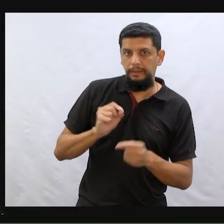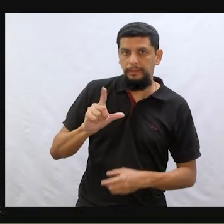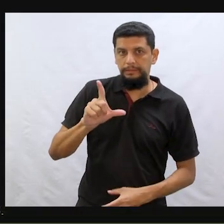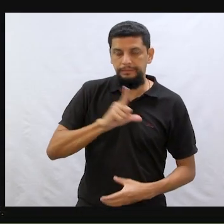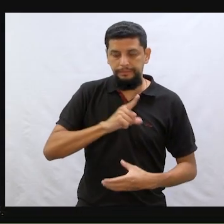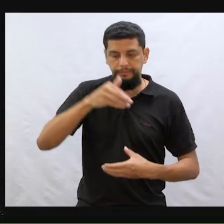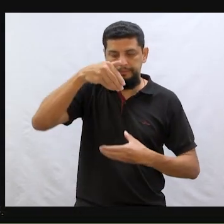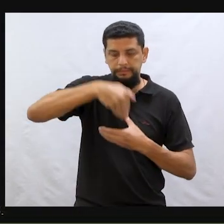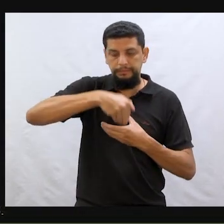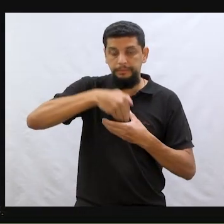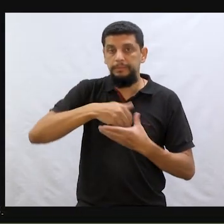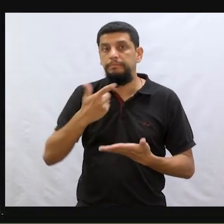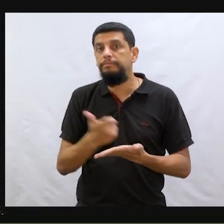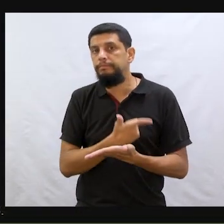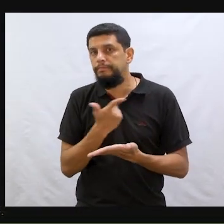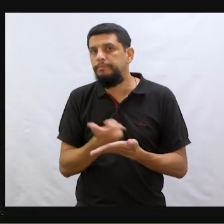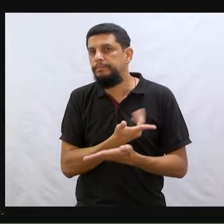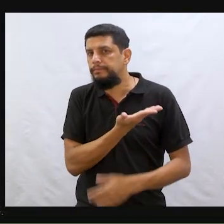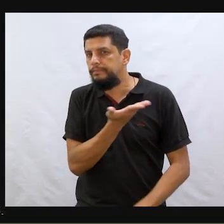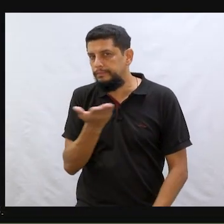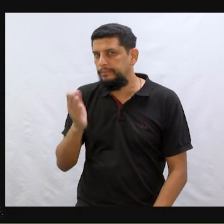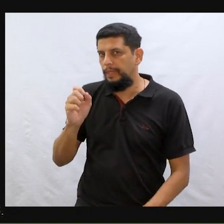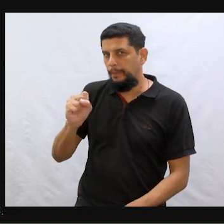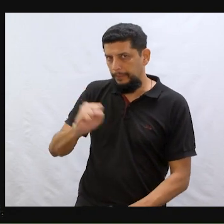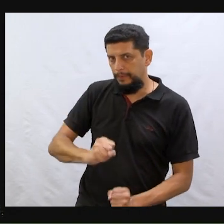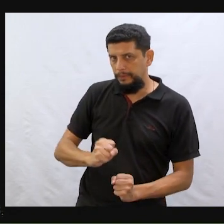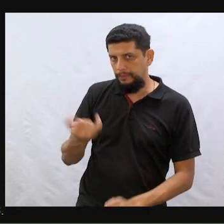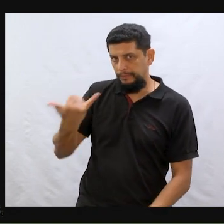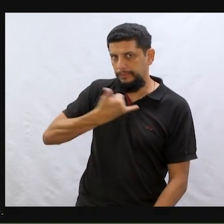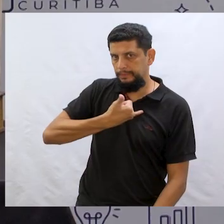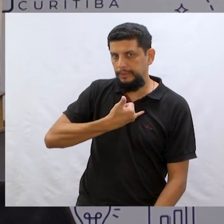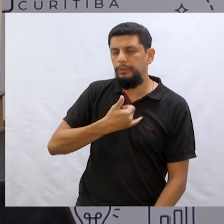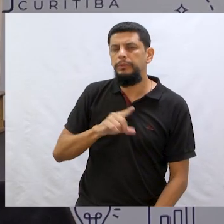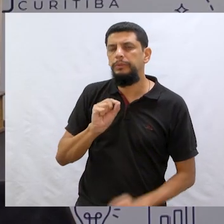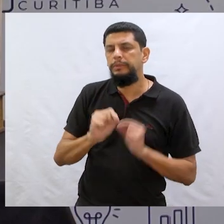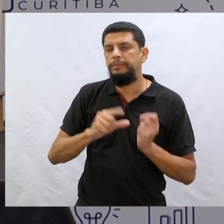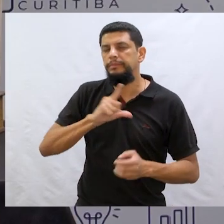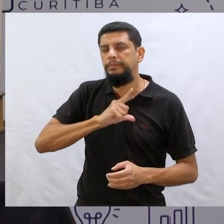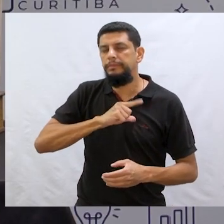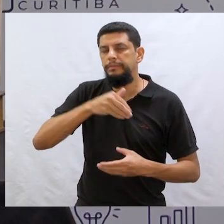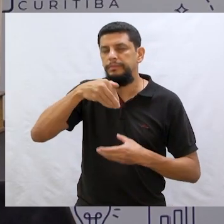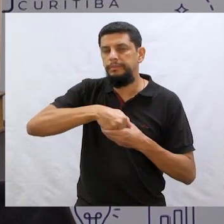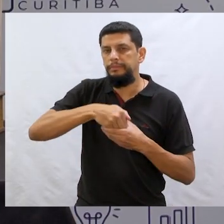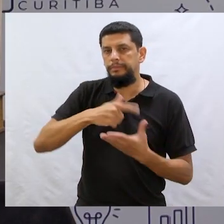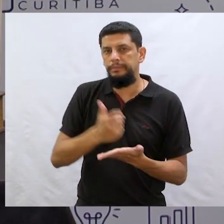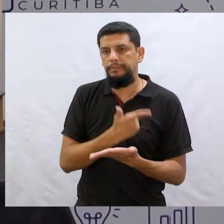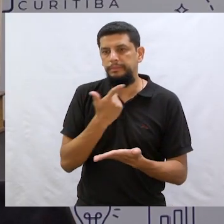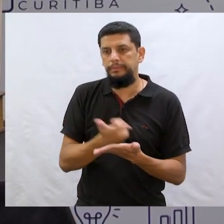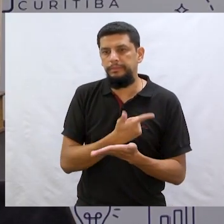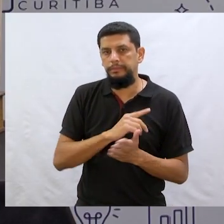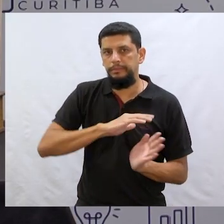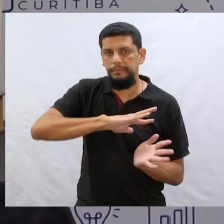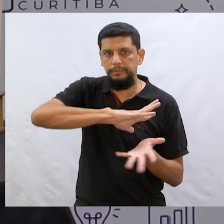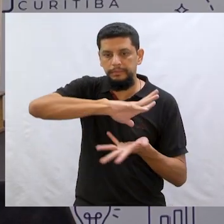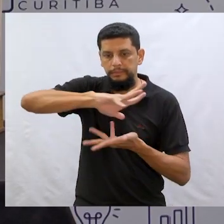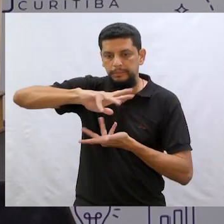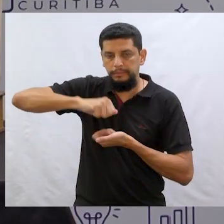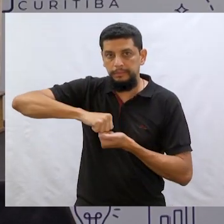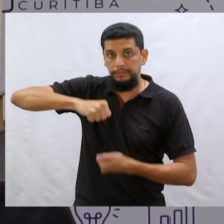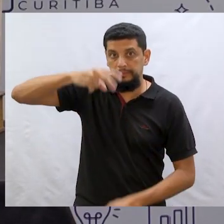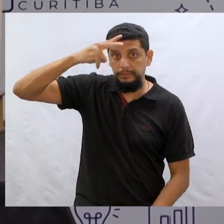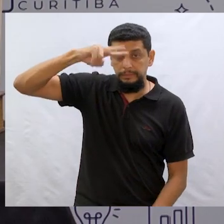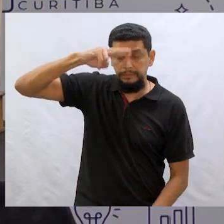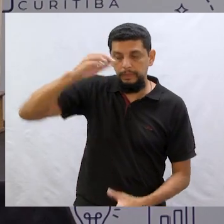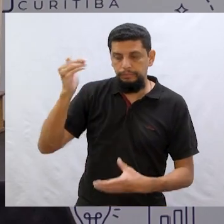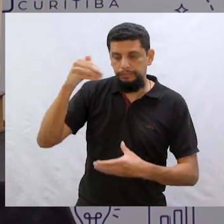será que cabe dentro de um livro mesmo, gente? Vocês podem me dizer aí o que cabe dentro de um livro? Cabe um mundo